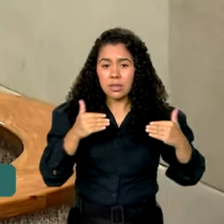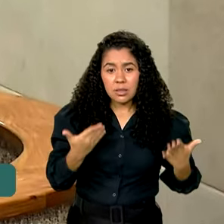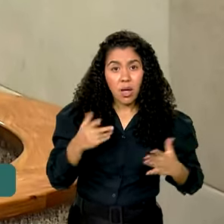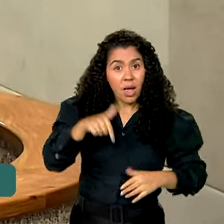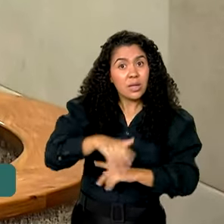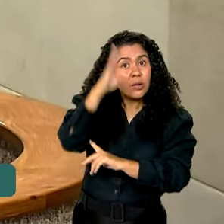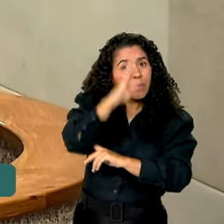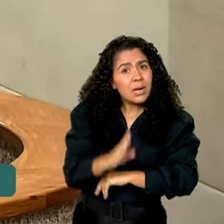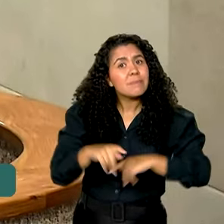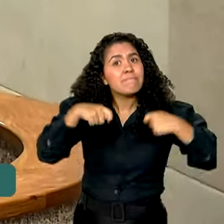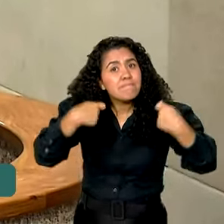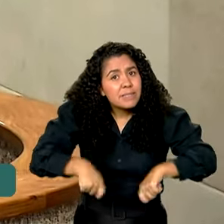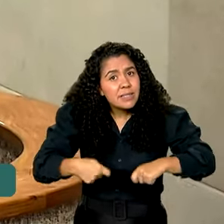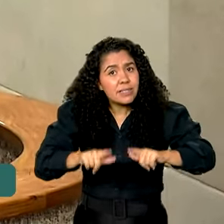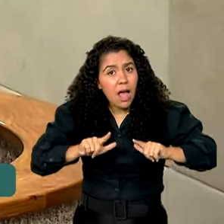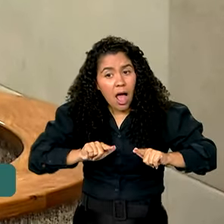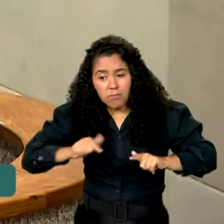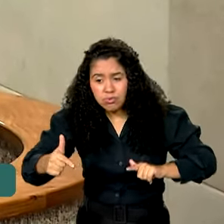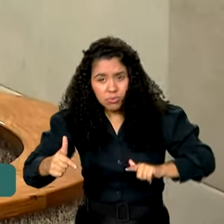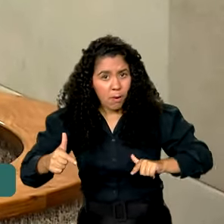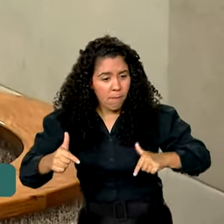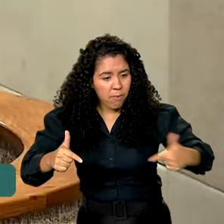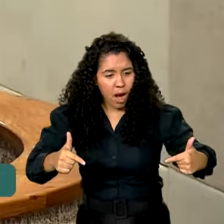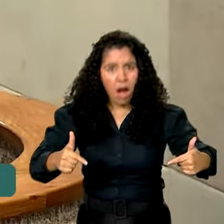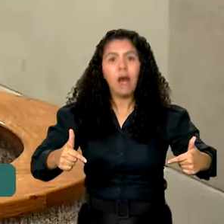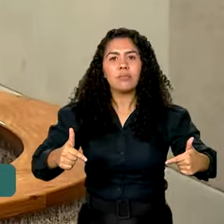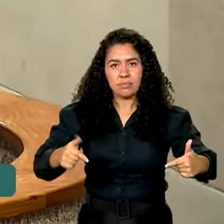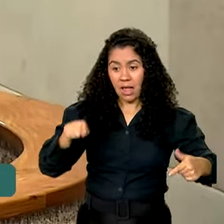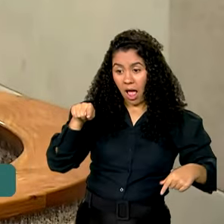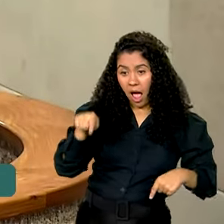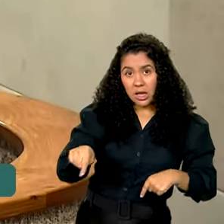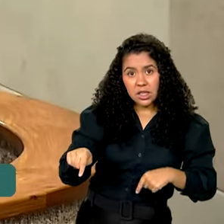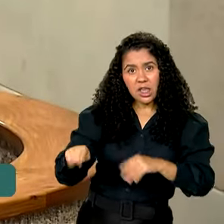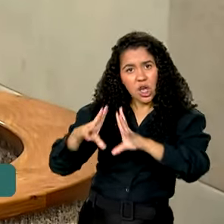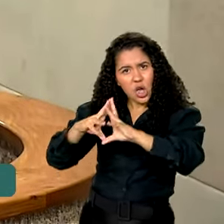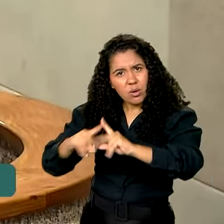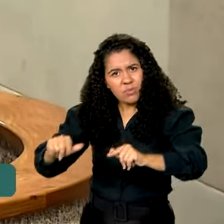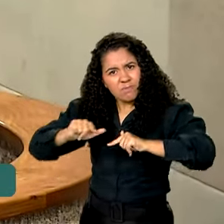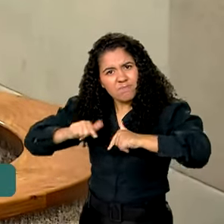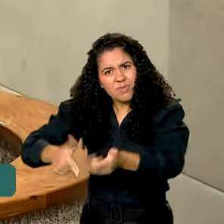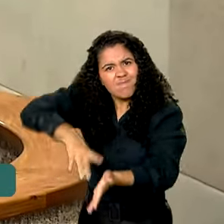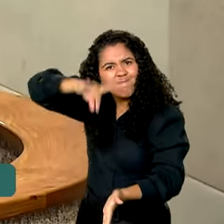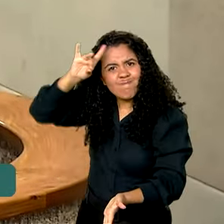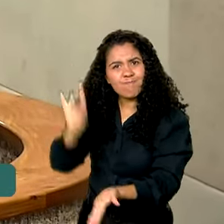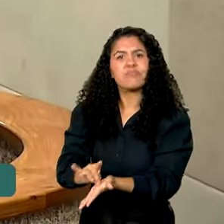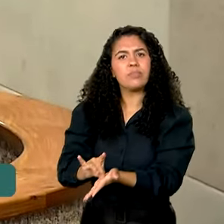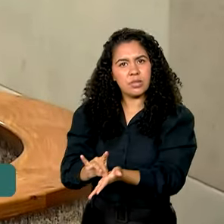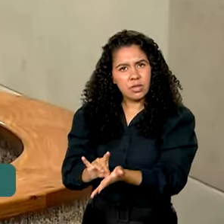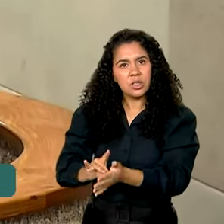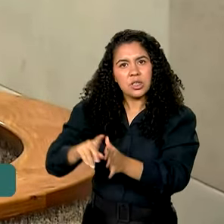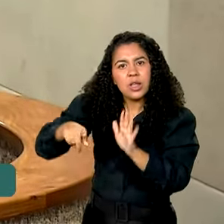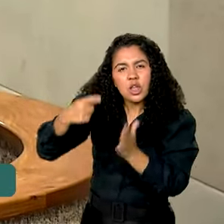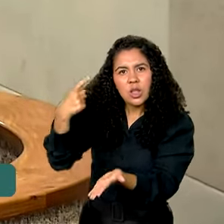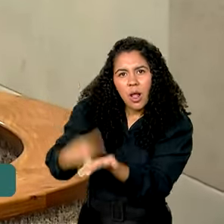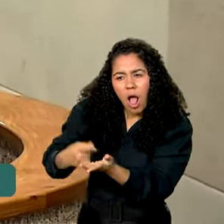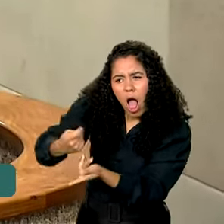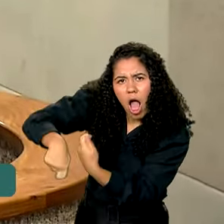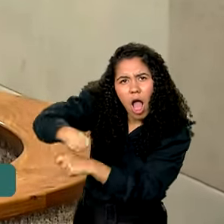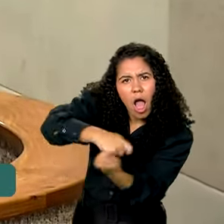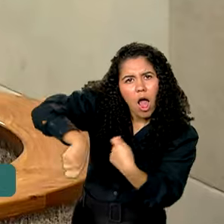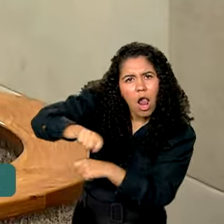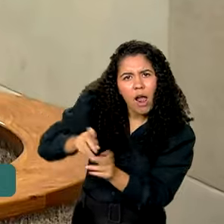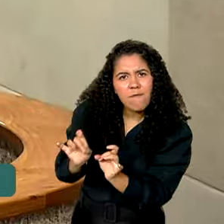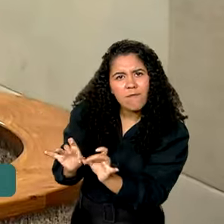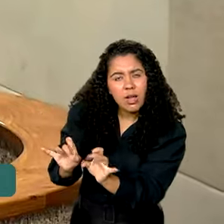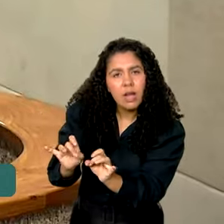Brasil precisa trabalhar em duas frentes, no combate forte e efetivo do tráfico, mas precisamos